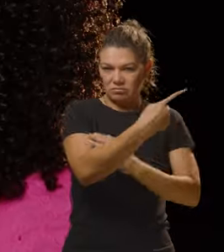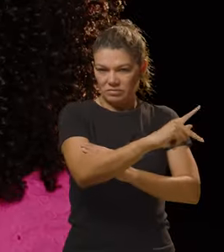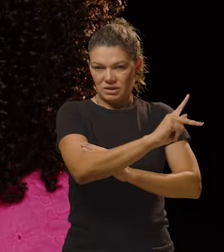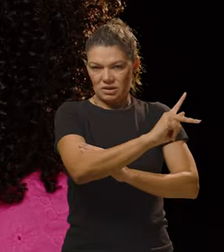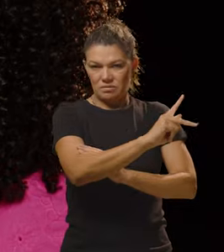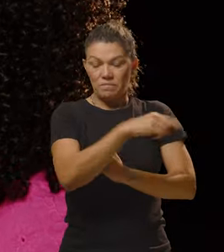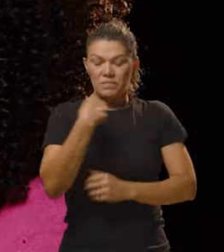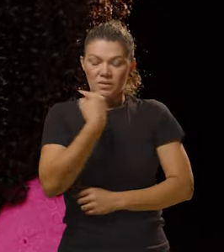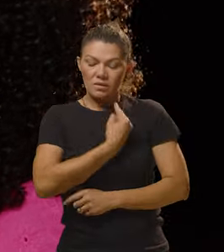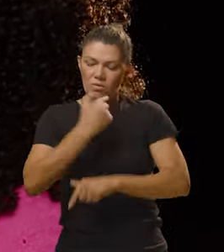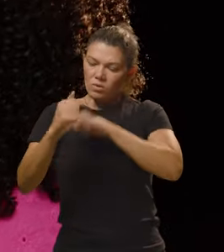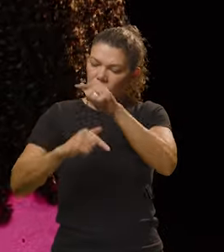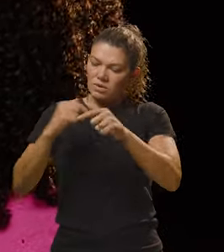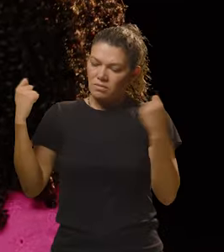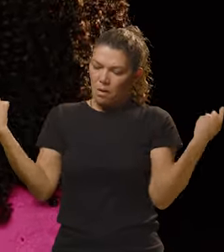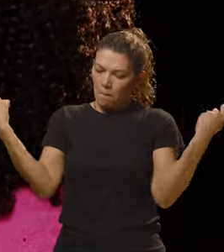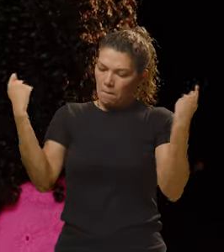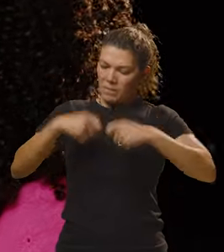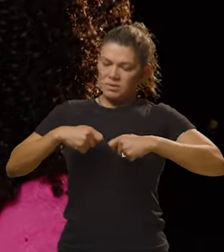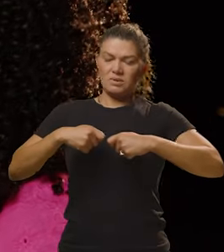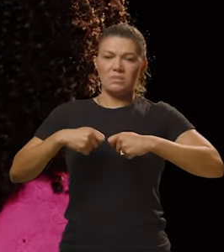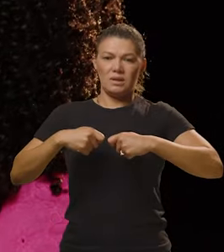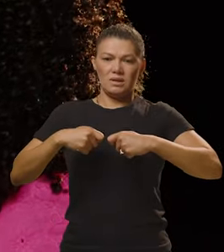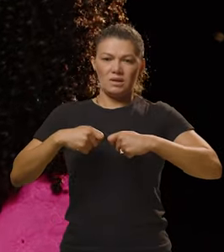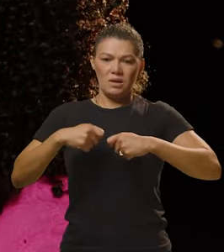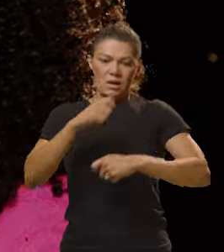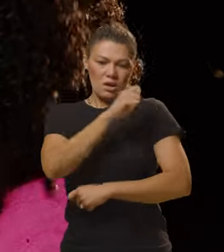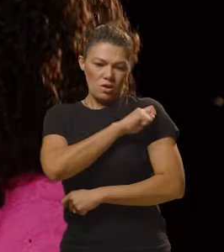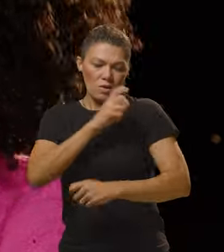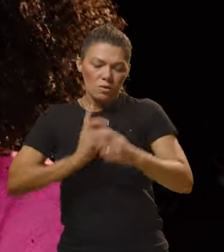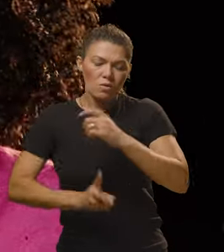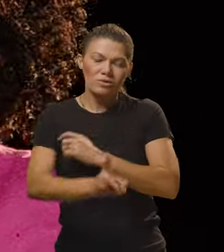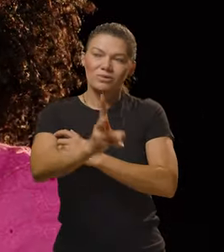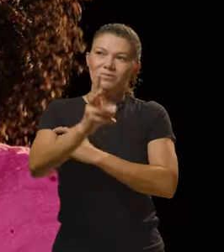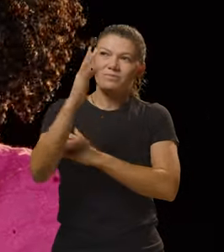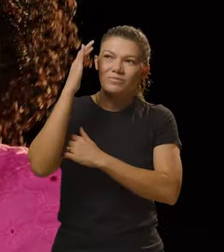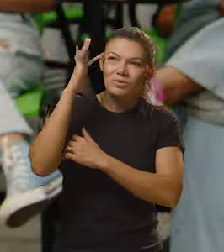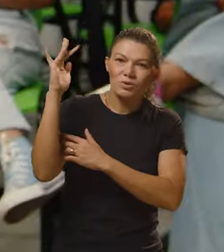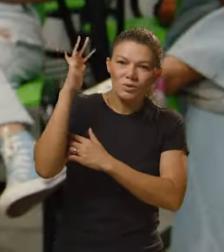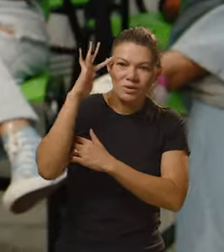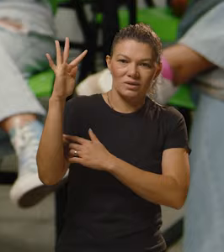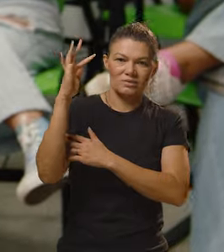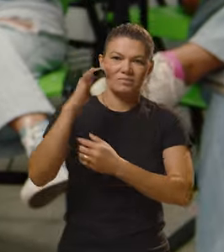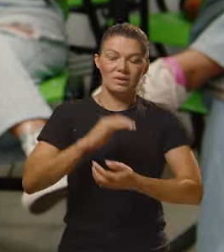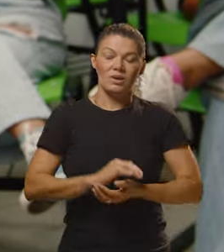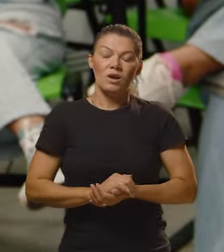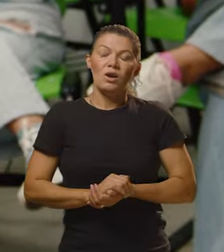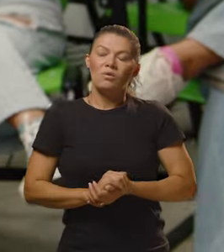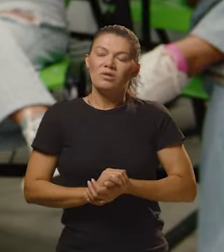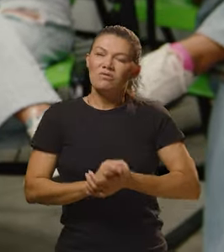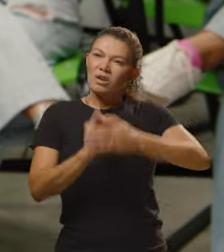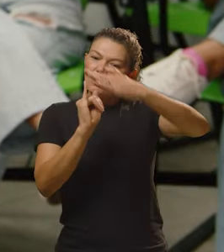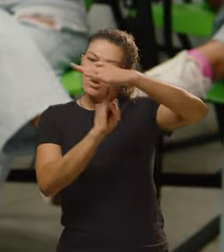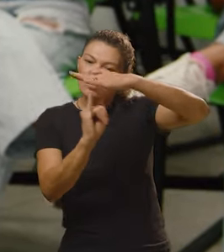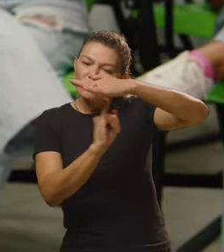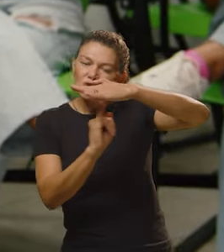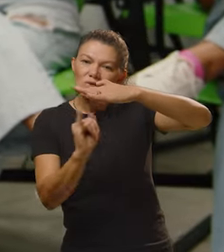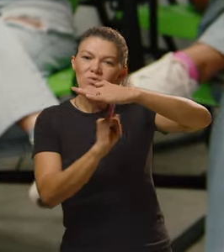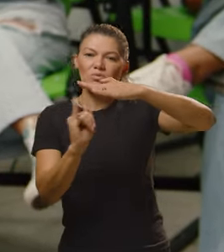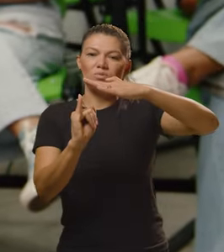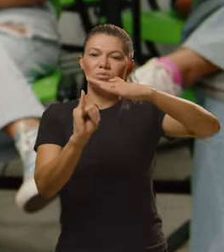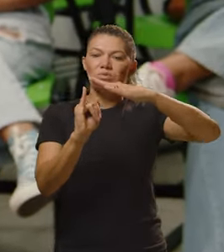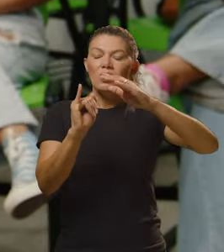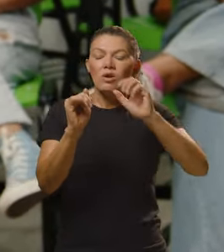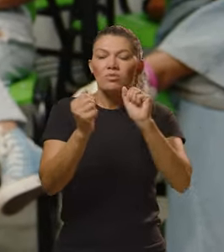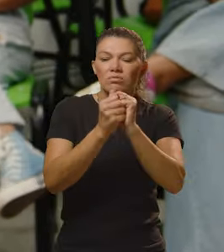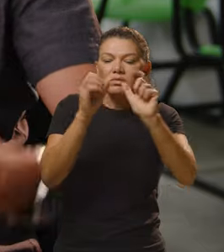O nosso trabalho possibilita que o aluno continue sonhando. Quando eu digo que os institutos, com